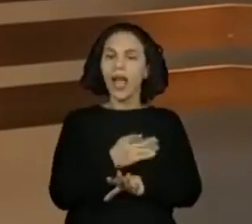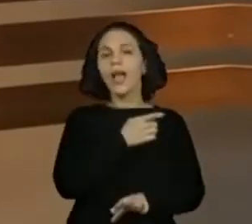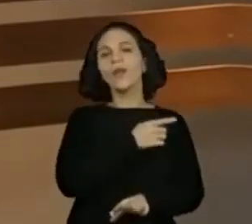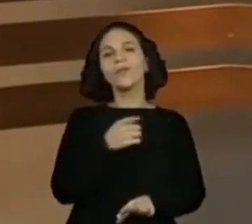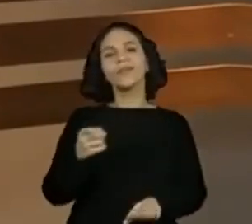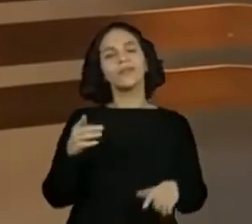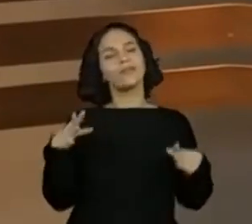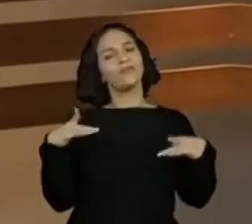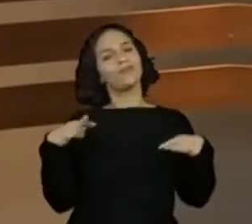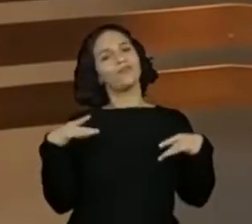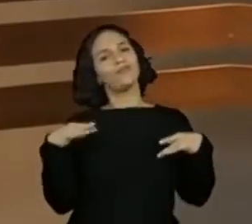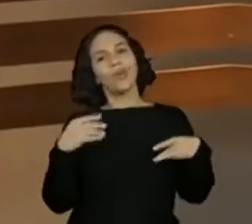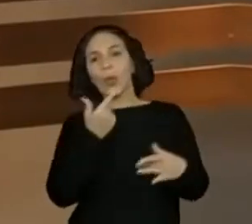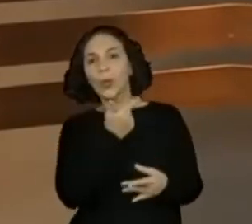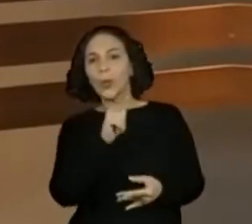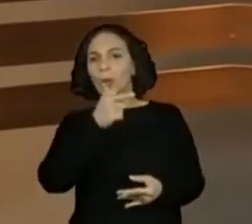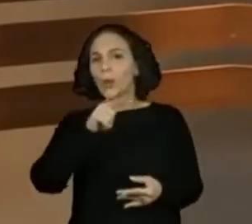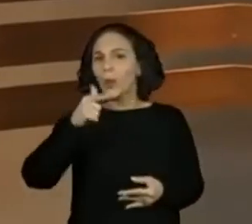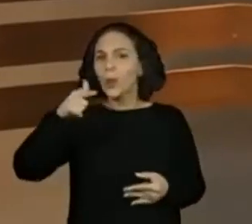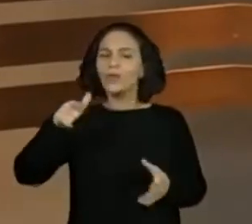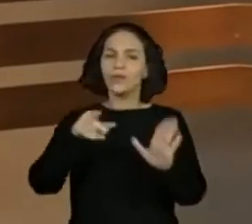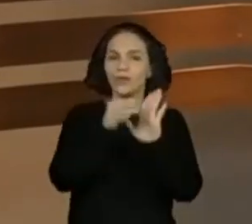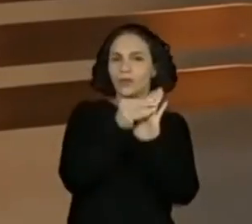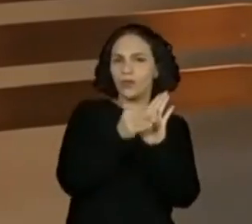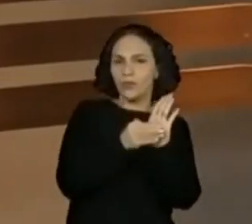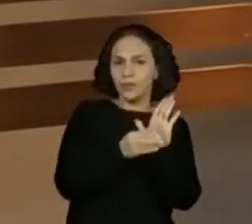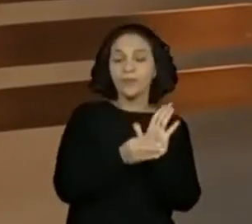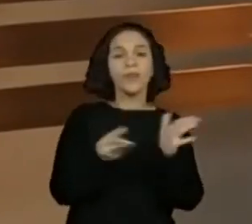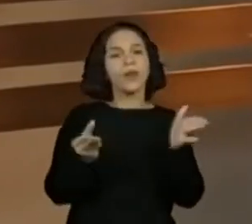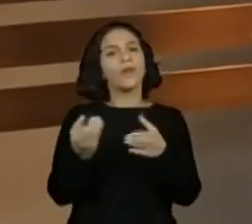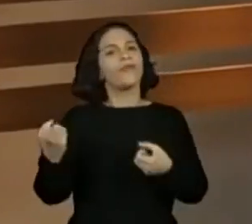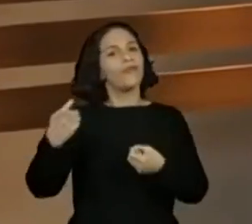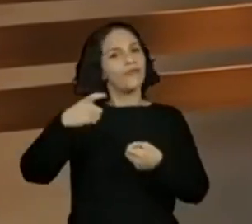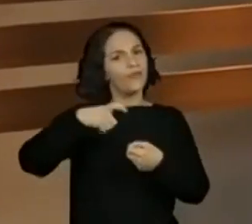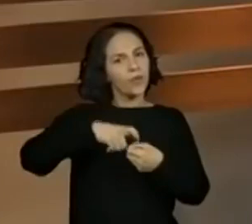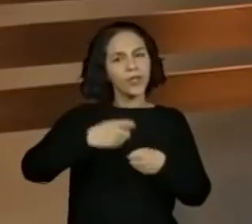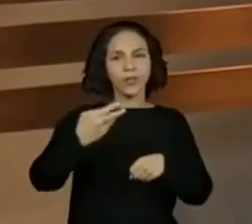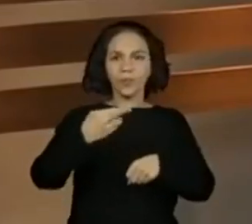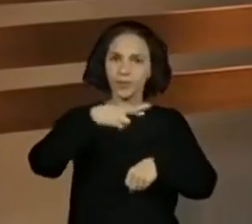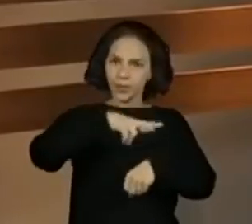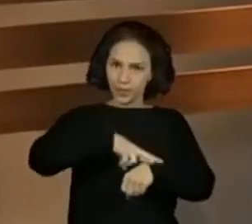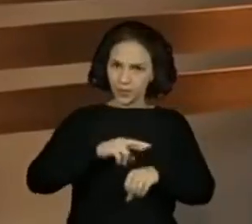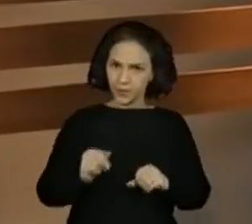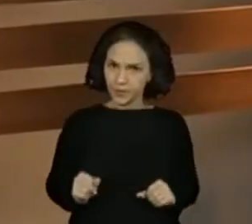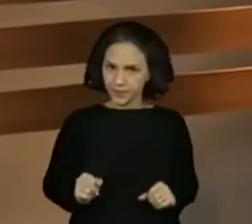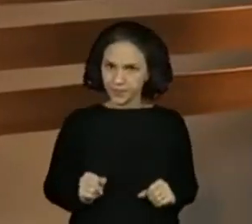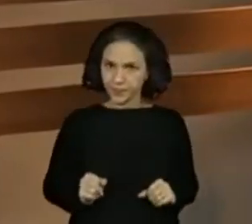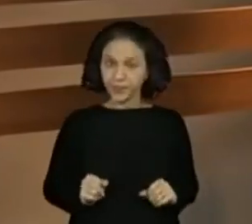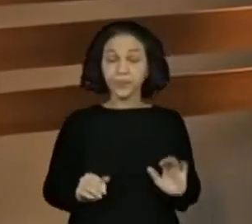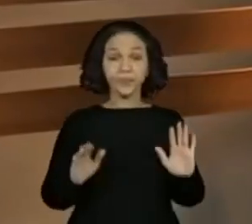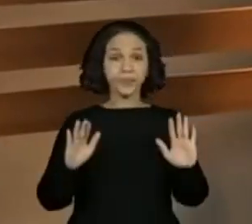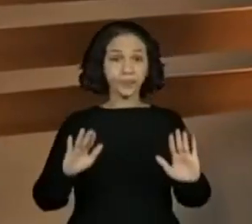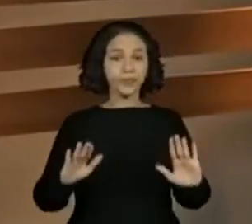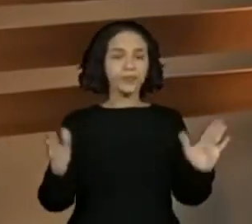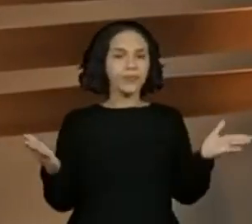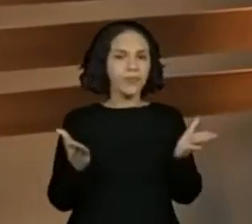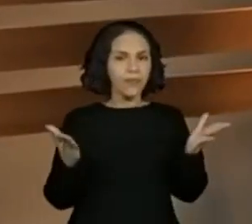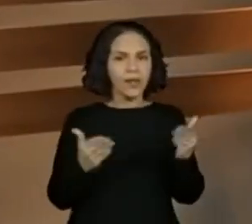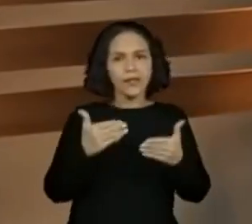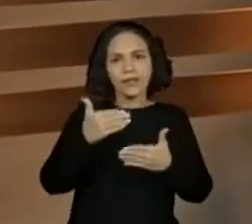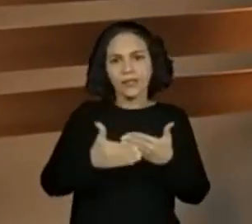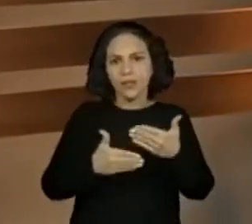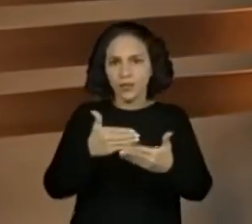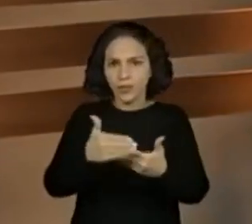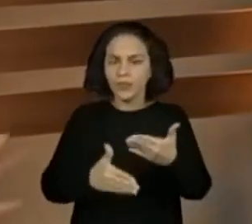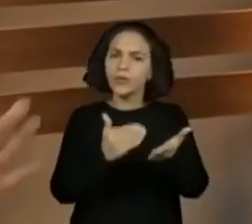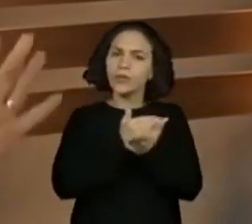livre com os nossos componentes normais e voltamos para mais uma semana de recuperação. Agora nessa sequência a gente começa